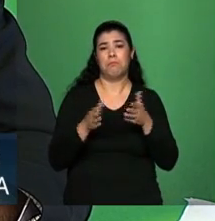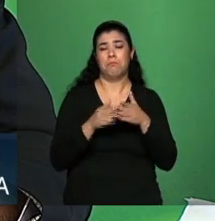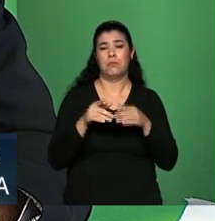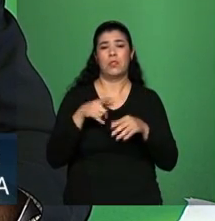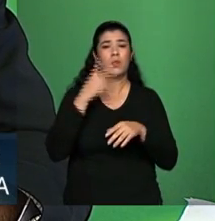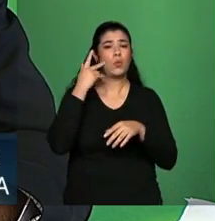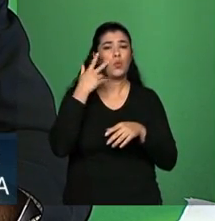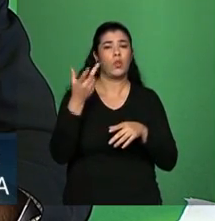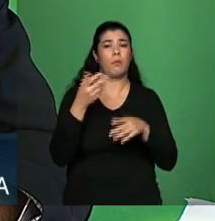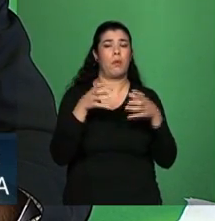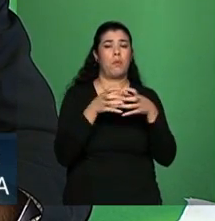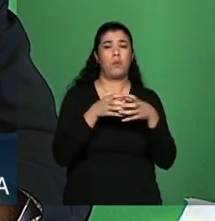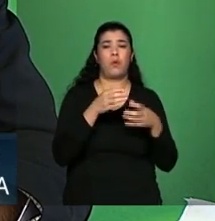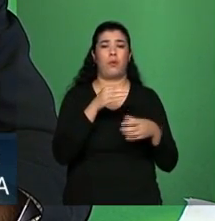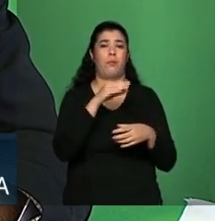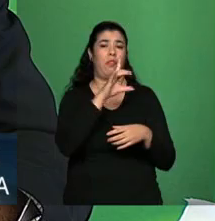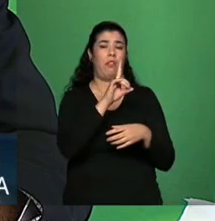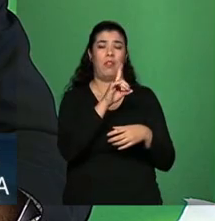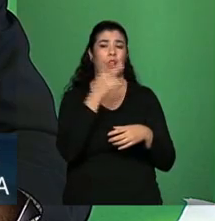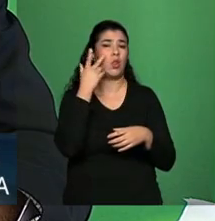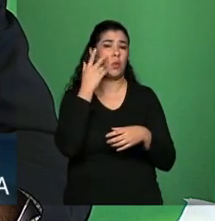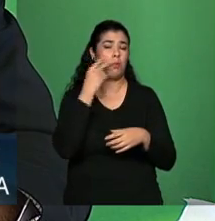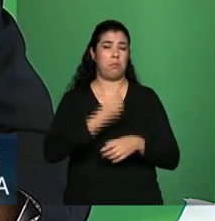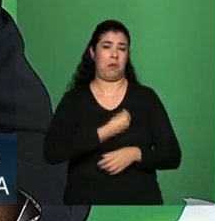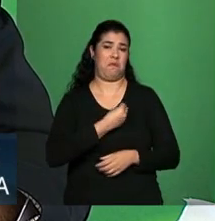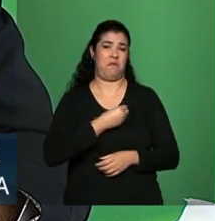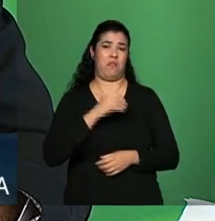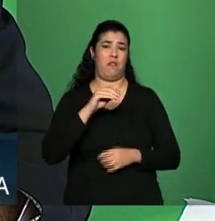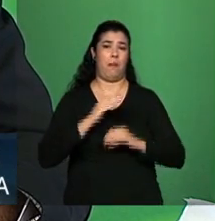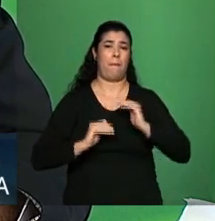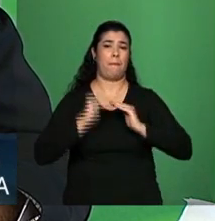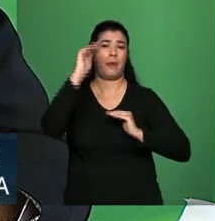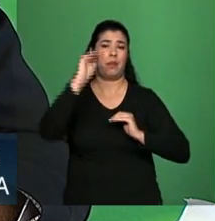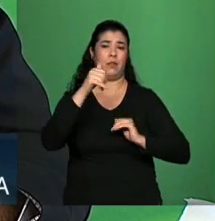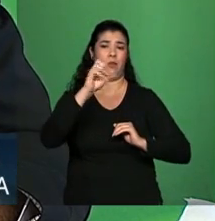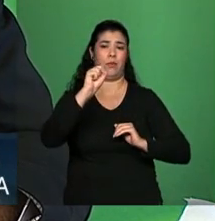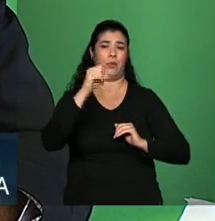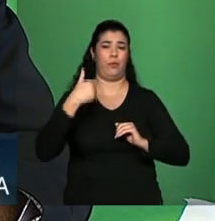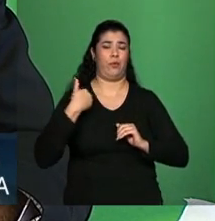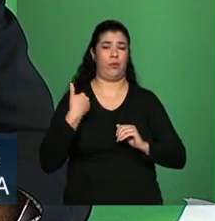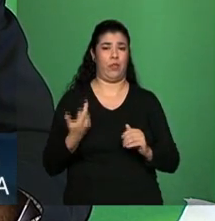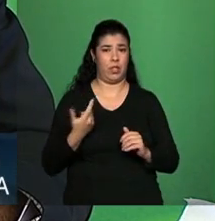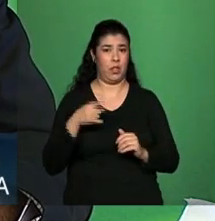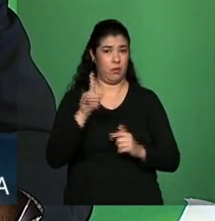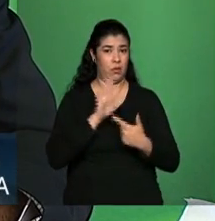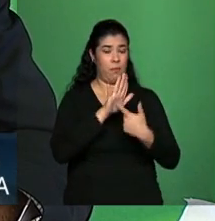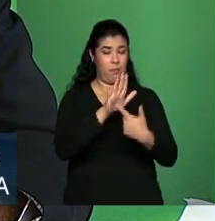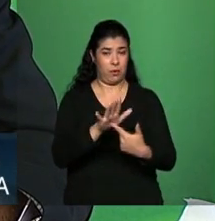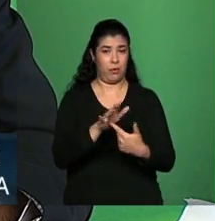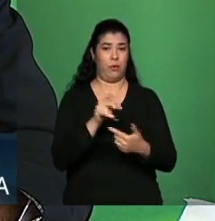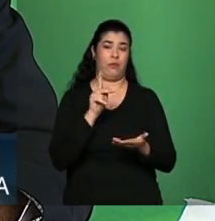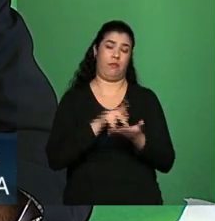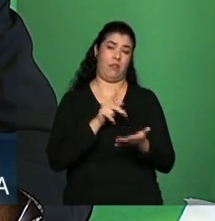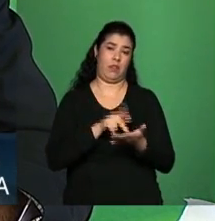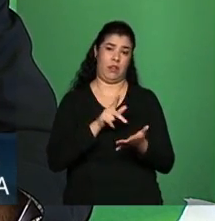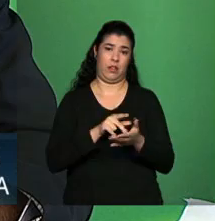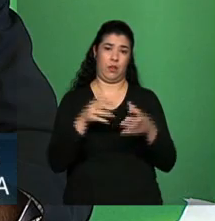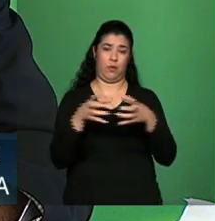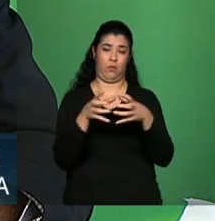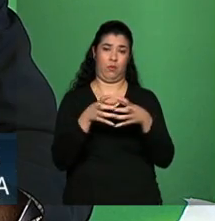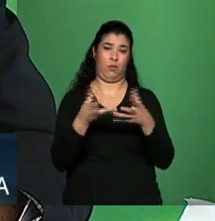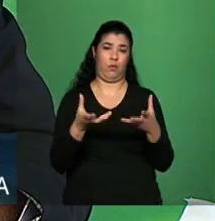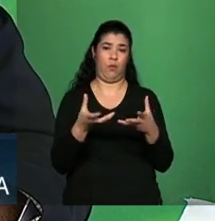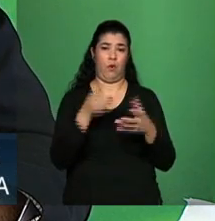você ter. Então, esta é uma consequência, exatamente, da nova classe média e isso vai continuar.